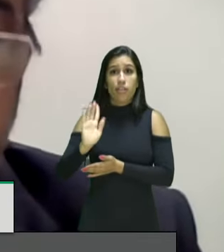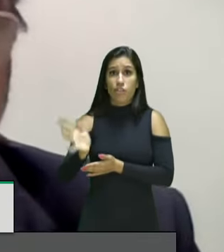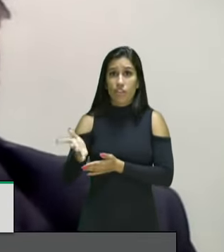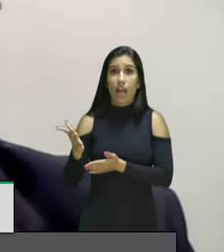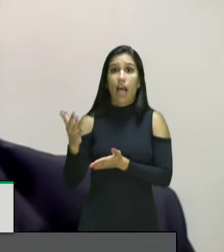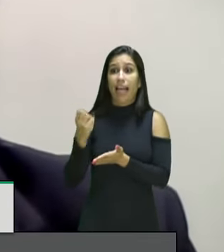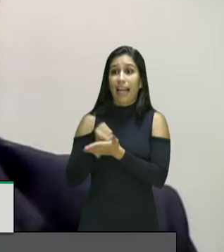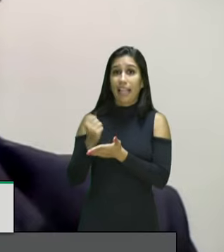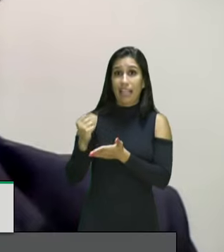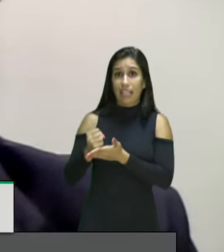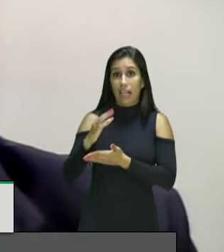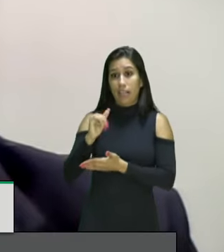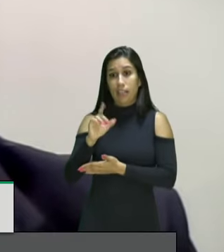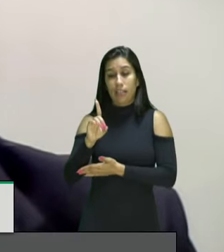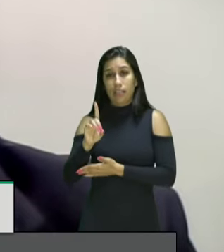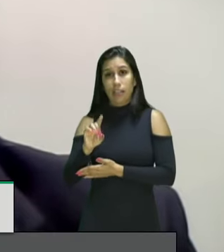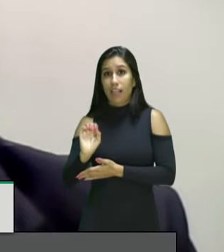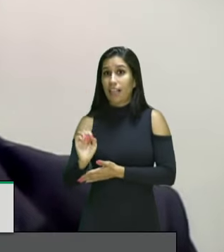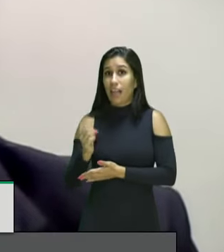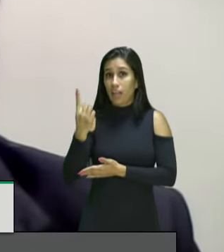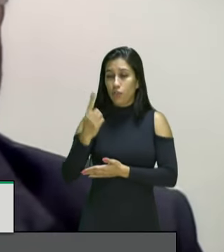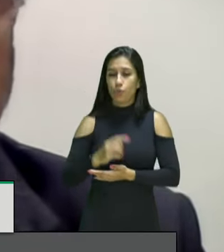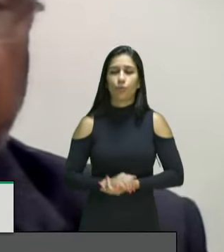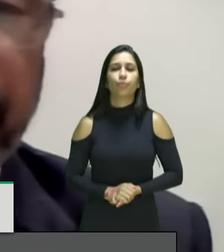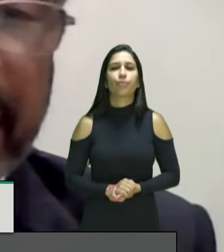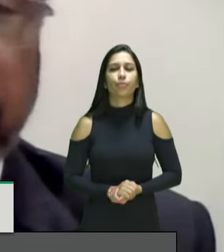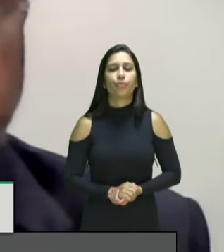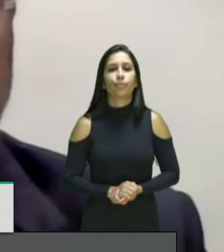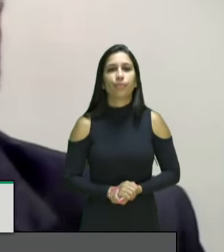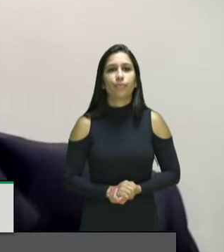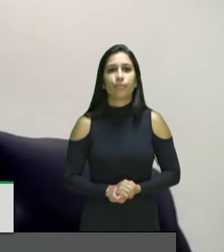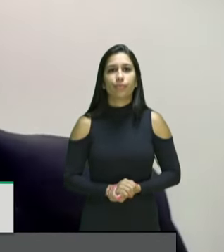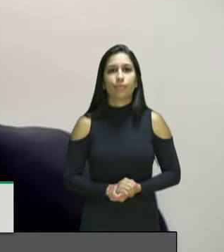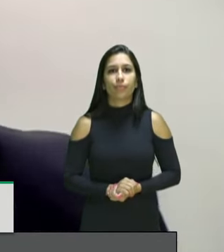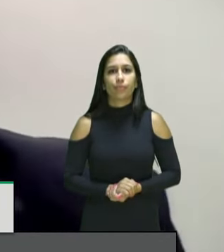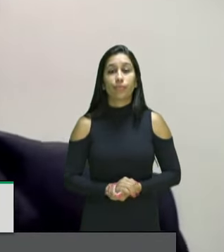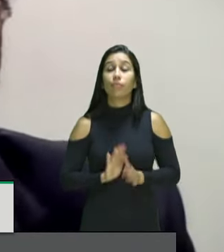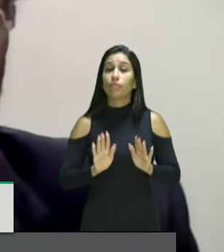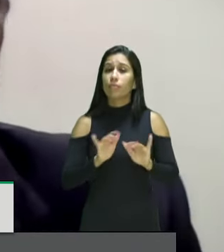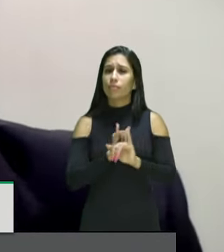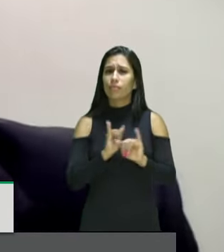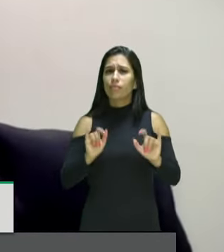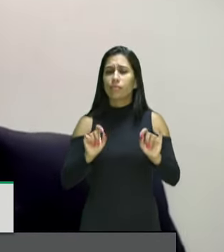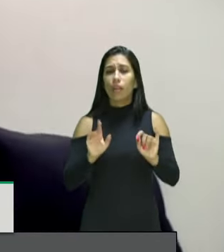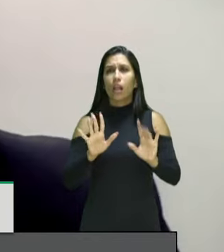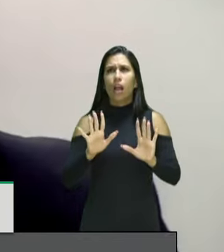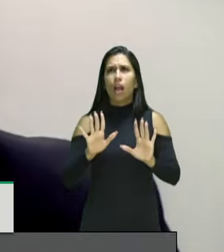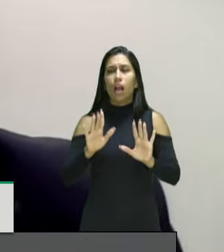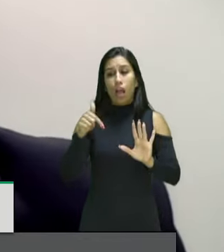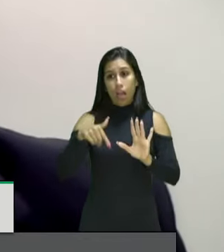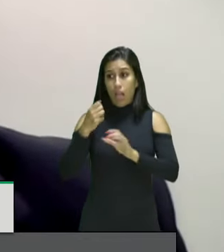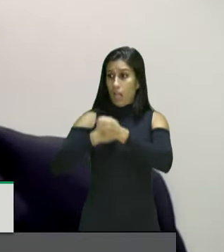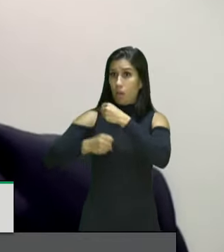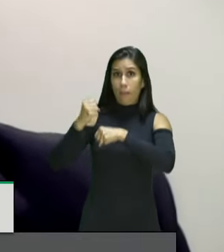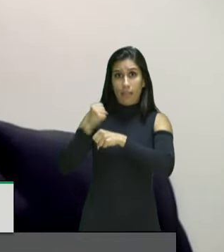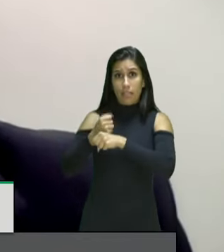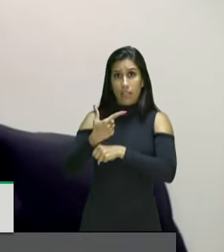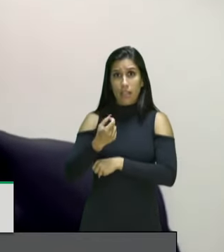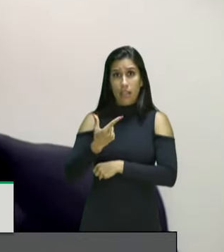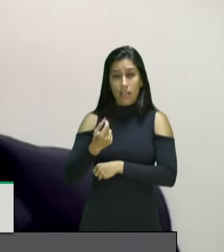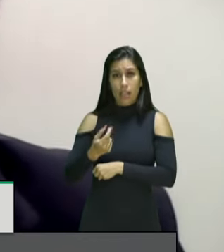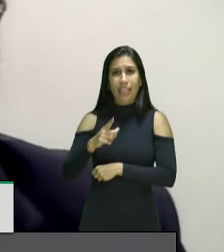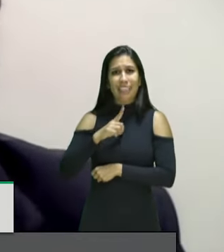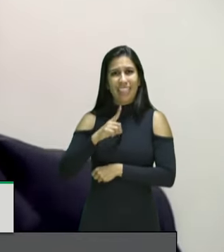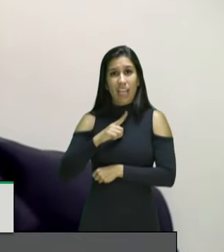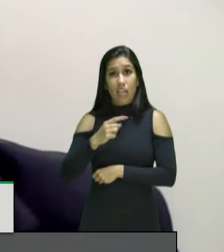no Cade Único. Informa ainda que, para 2020, em 2020 foram entregues mais de 400 mil